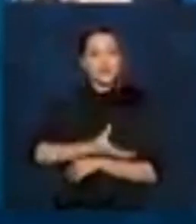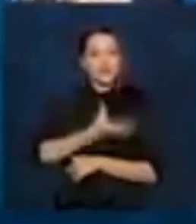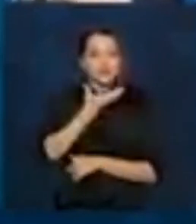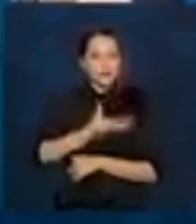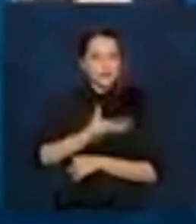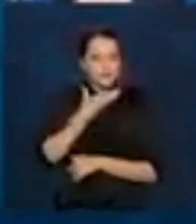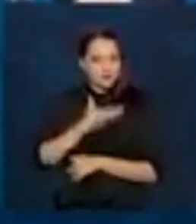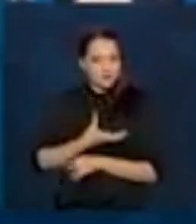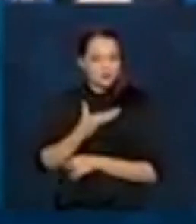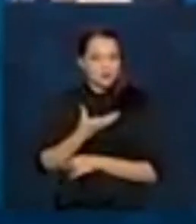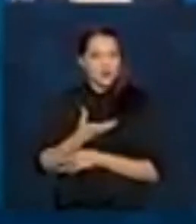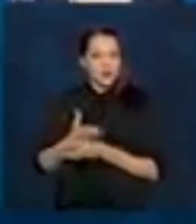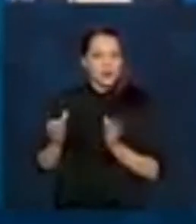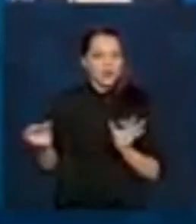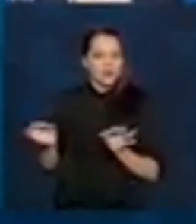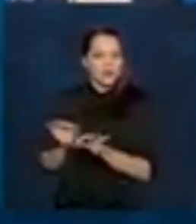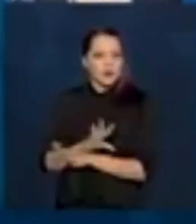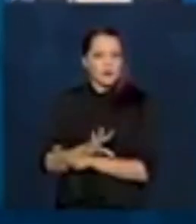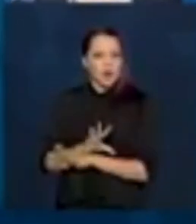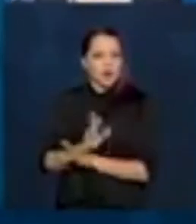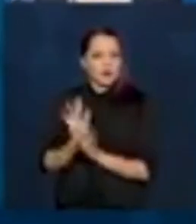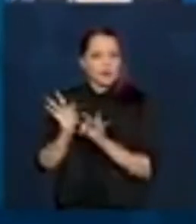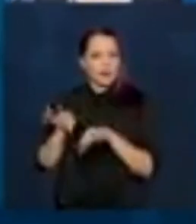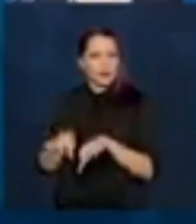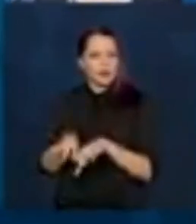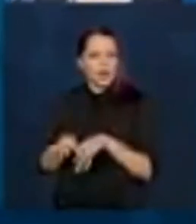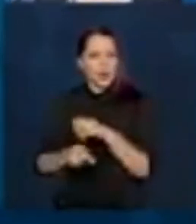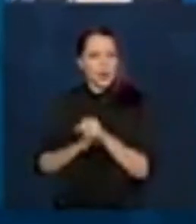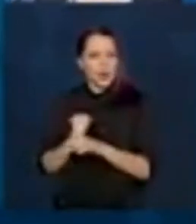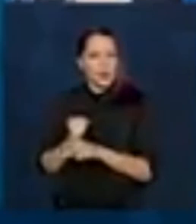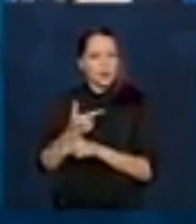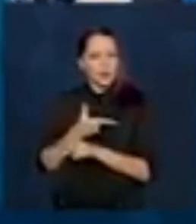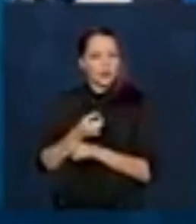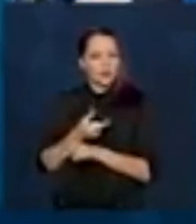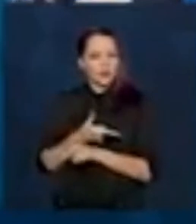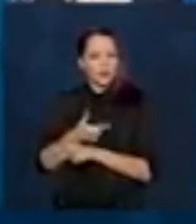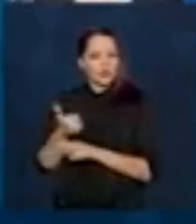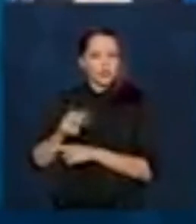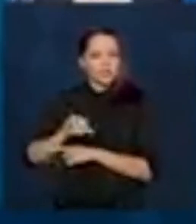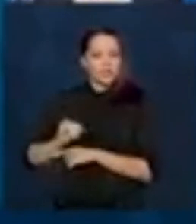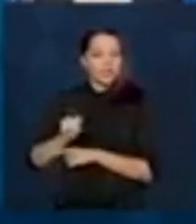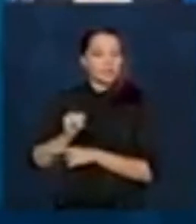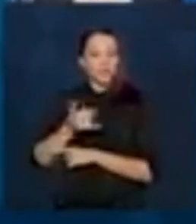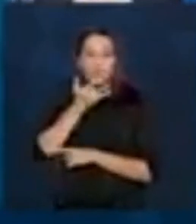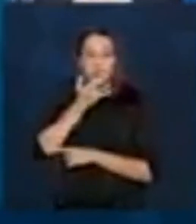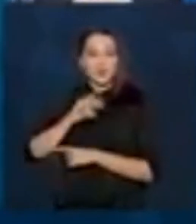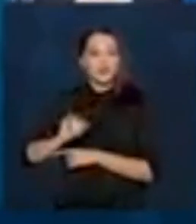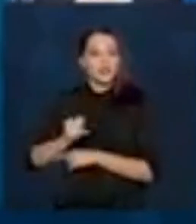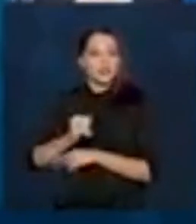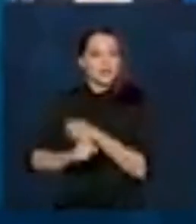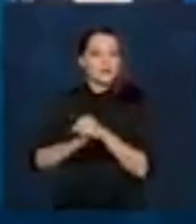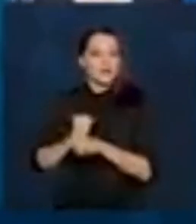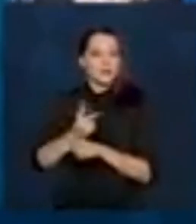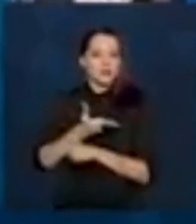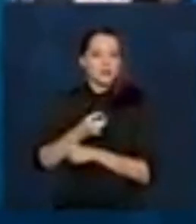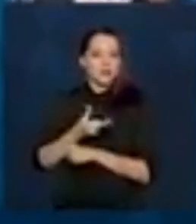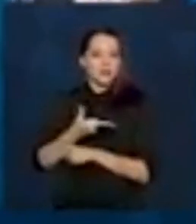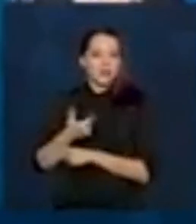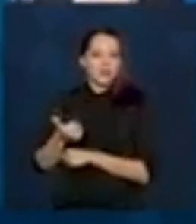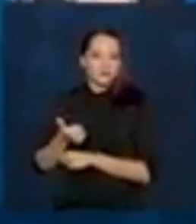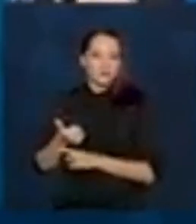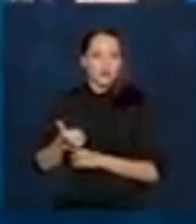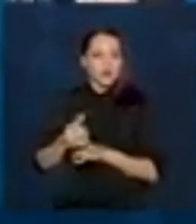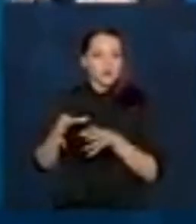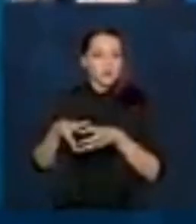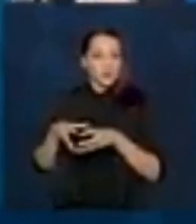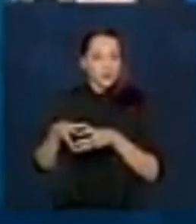mas, e terminaremos no final de 2021, ou de janeiro de 2021, para